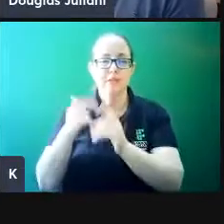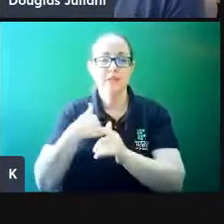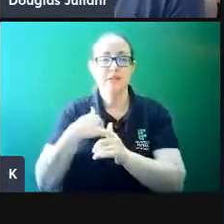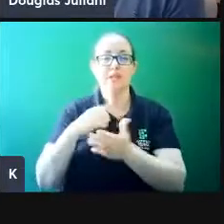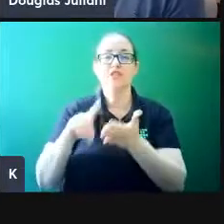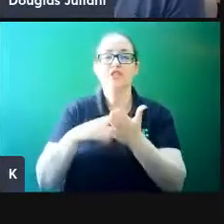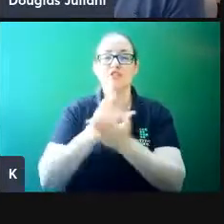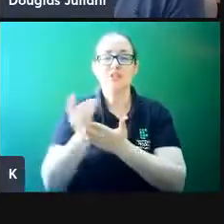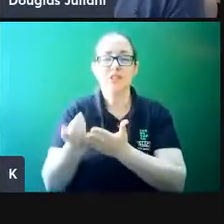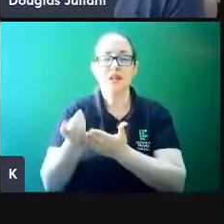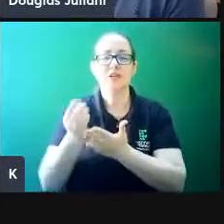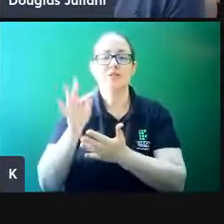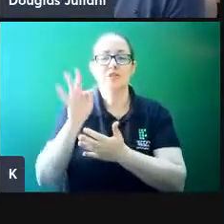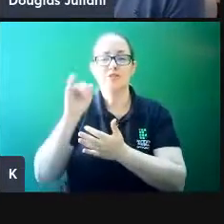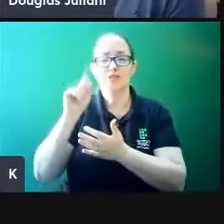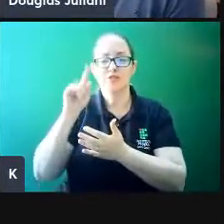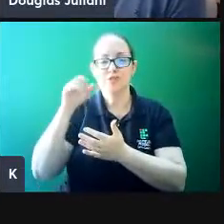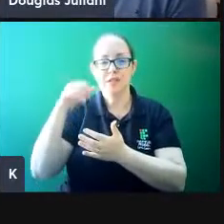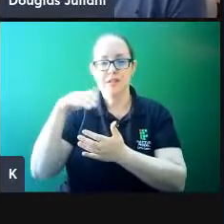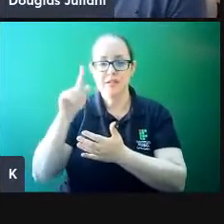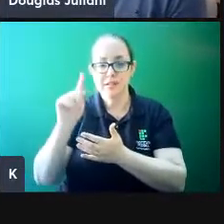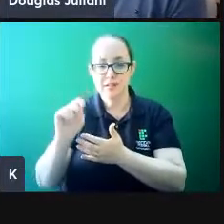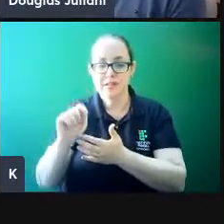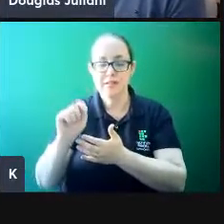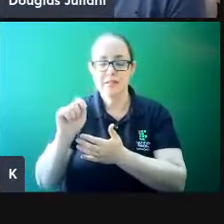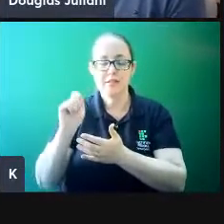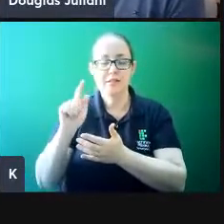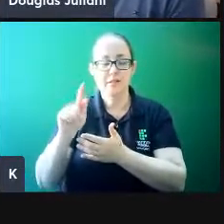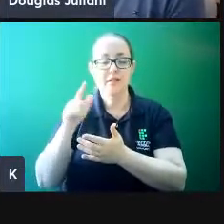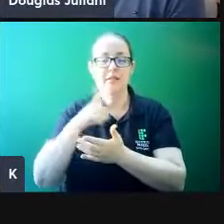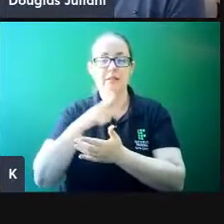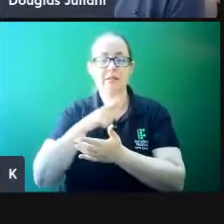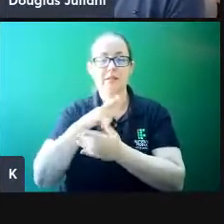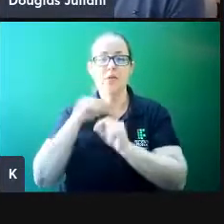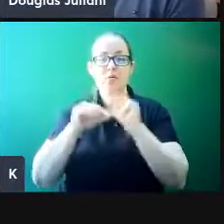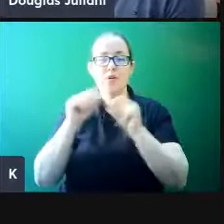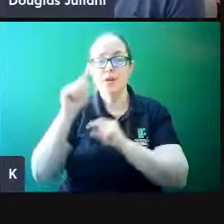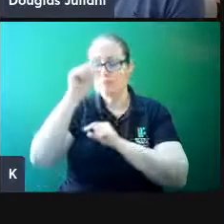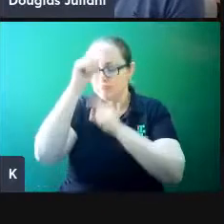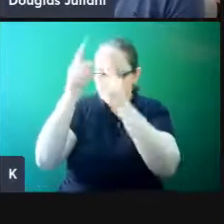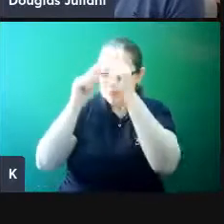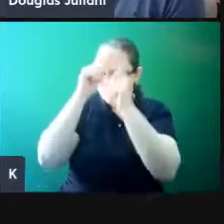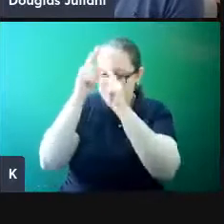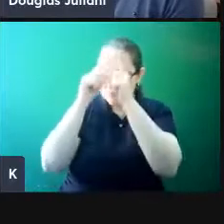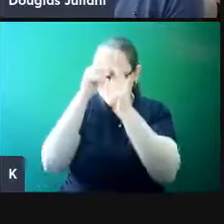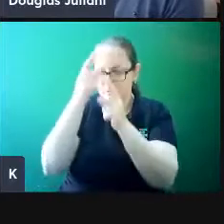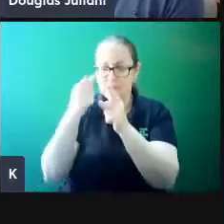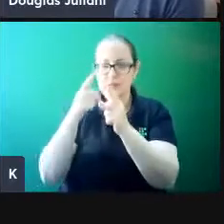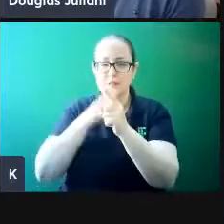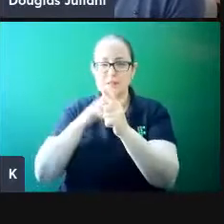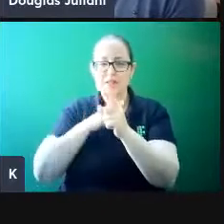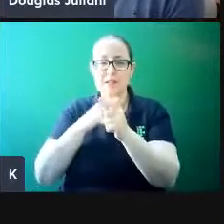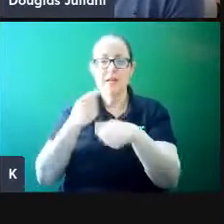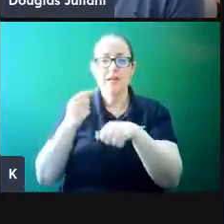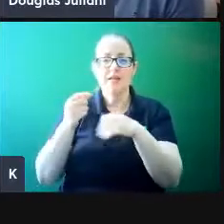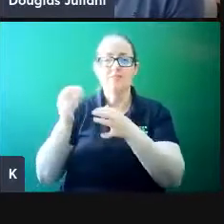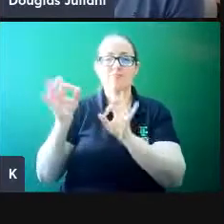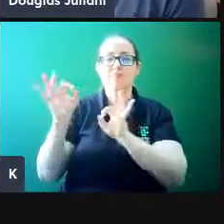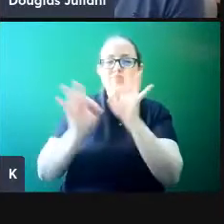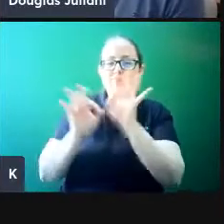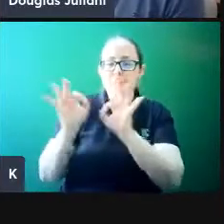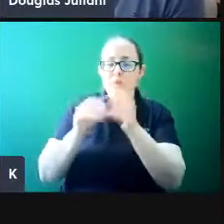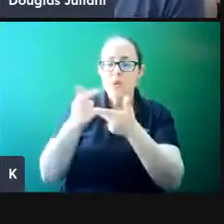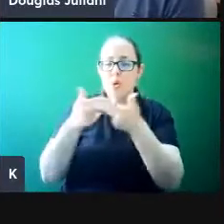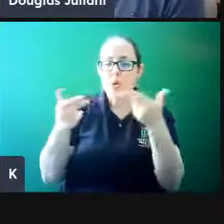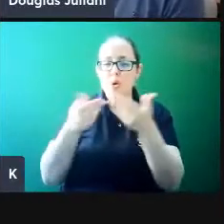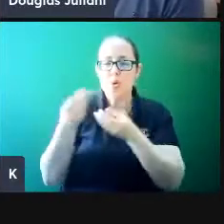que é aquela etapa em que ocorre a geração de ideias. Técnicas de brainstorming, por exemplo, que se usa